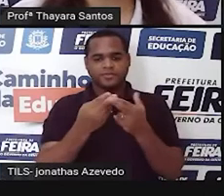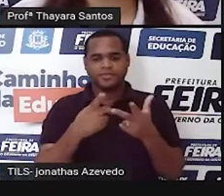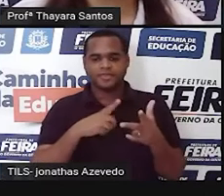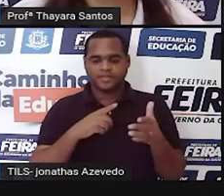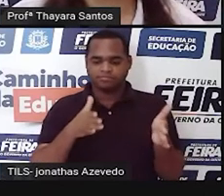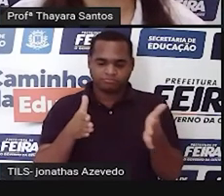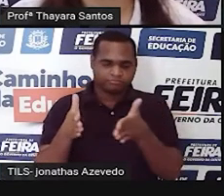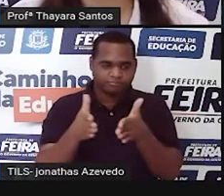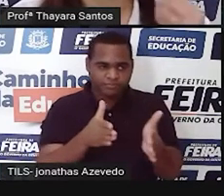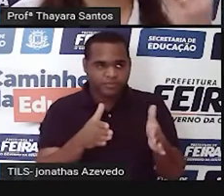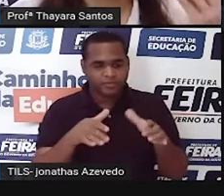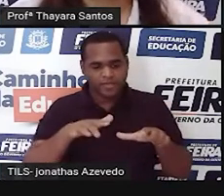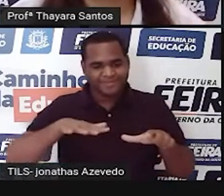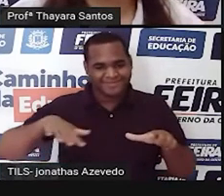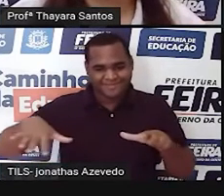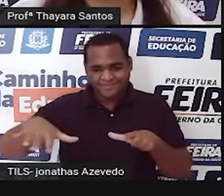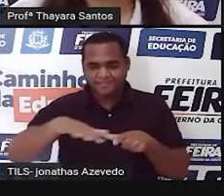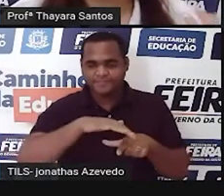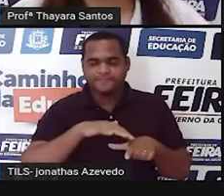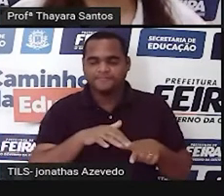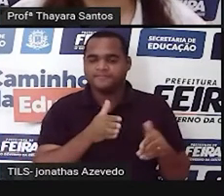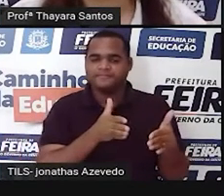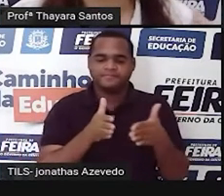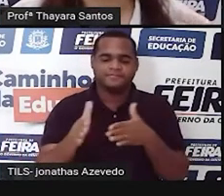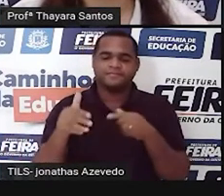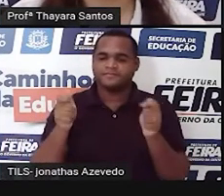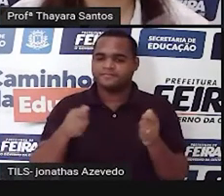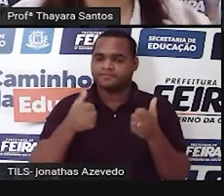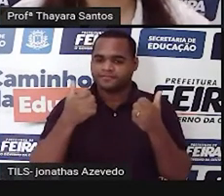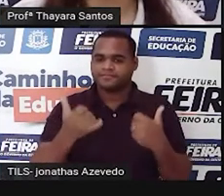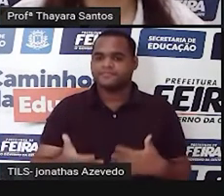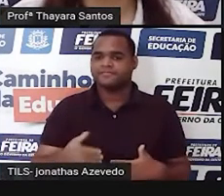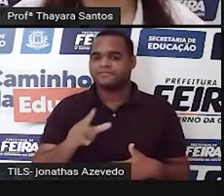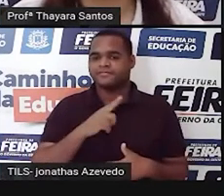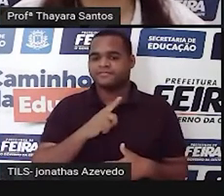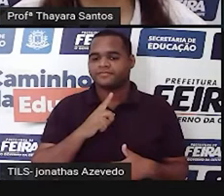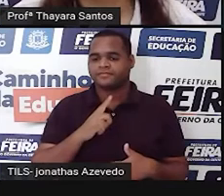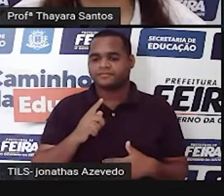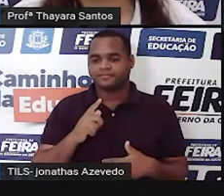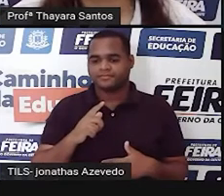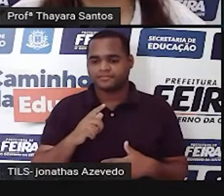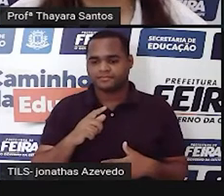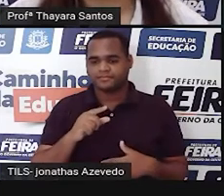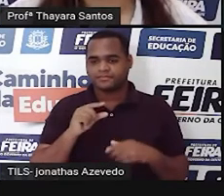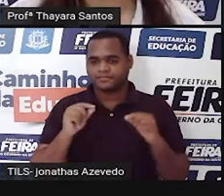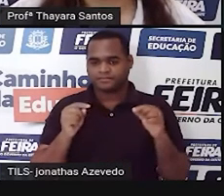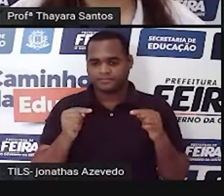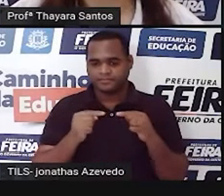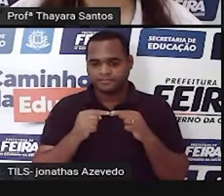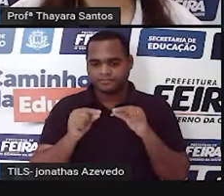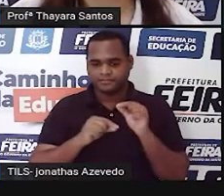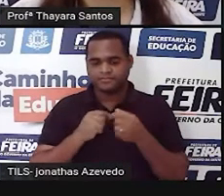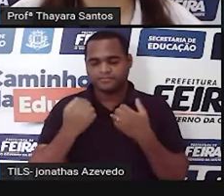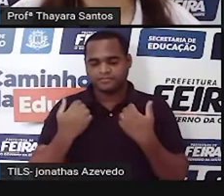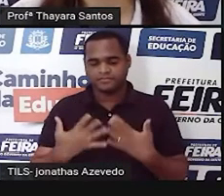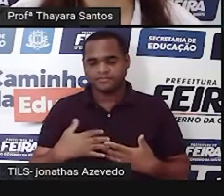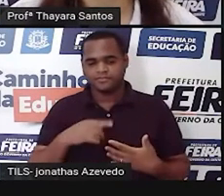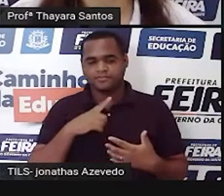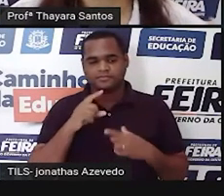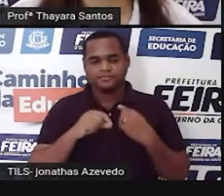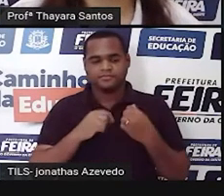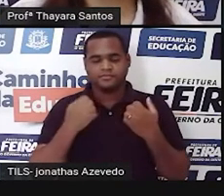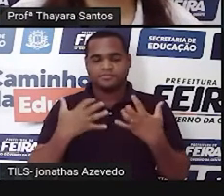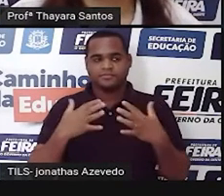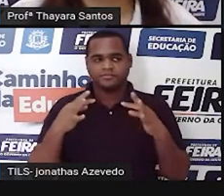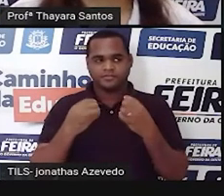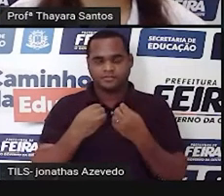todas essas bacias hidrográficas, elas estão inseridas, tem origem nesse bioma Cerrado. O Cerrado, a gente fala que ele é a